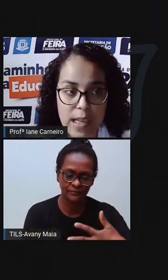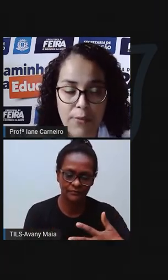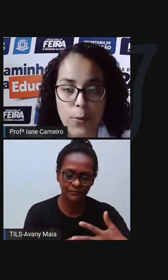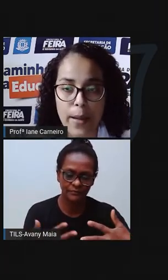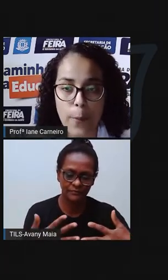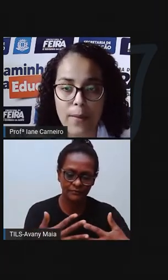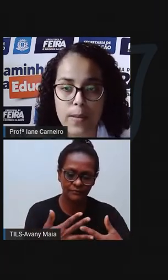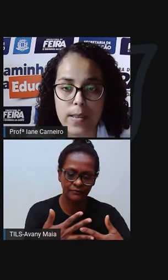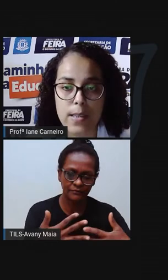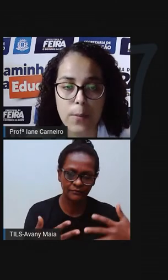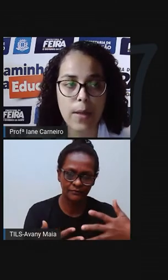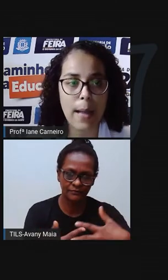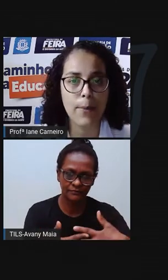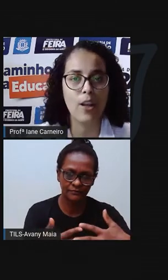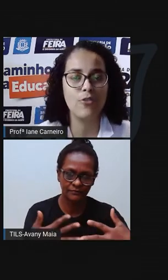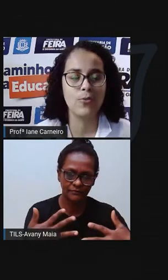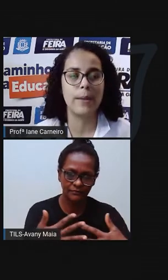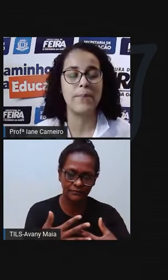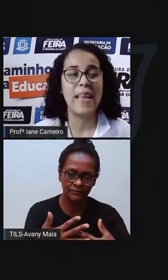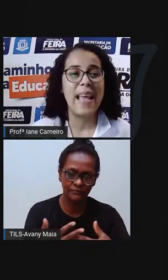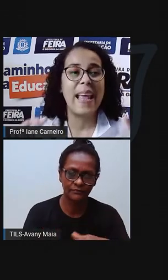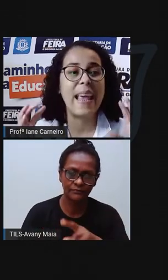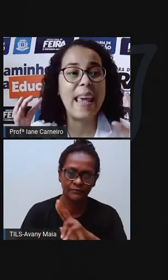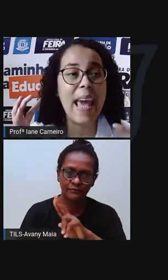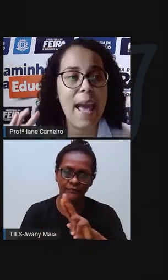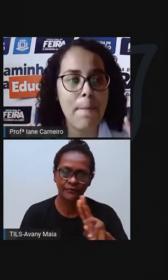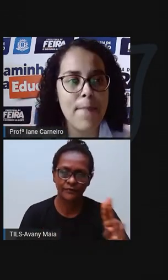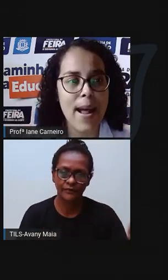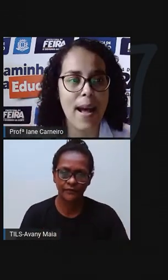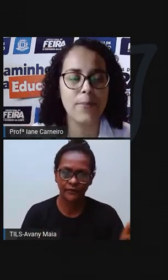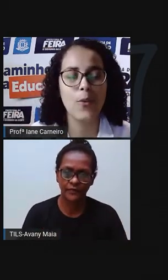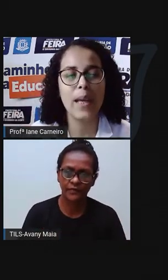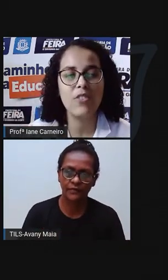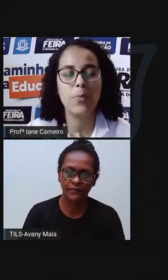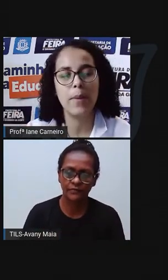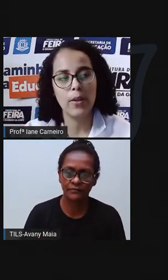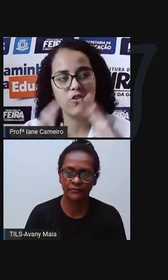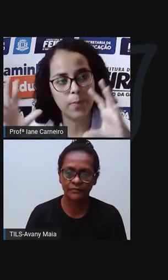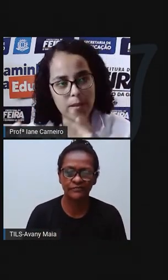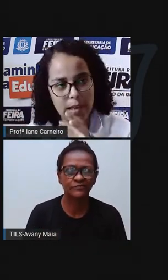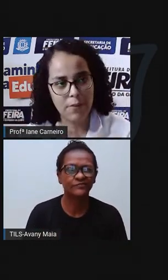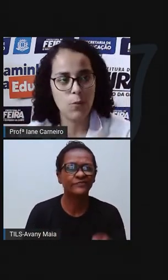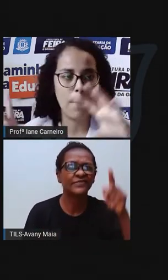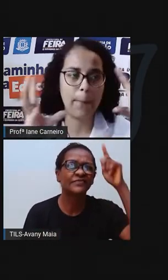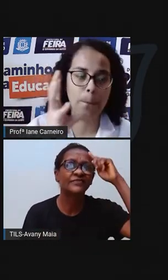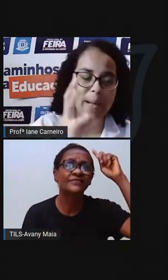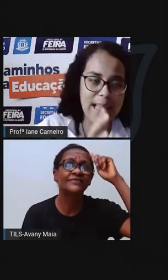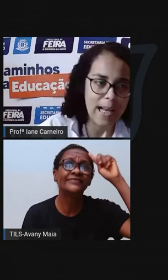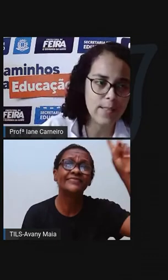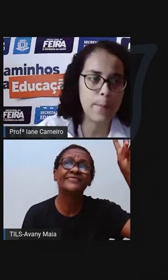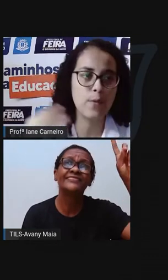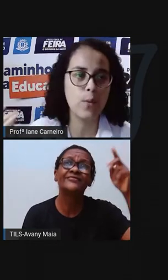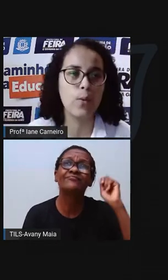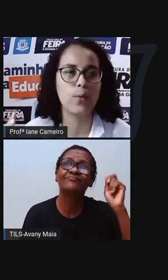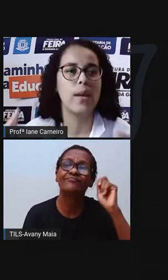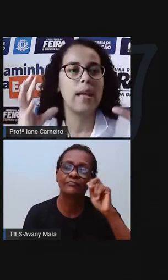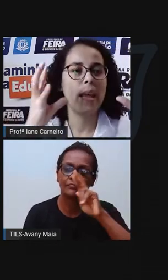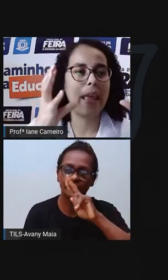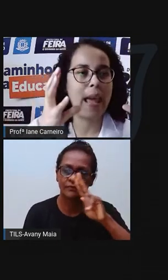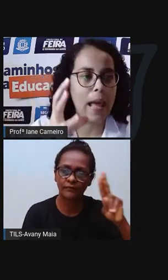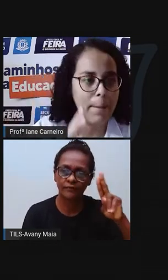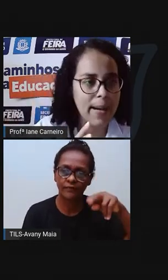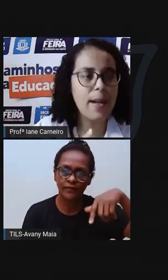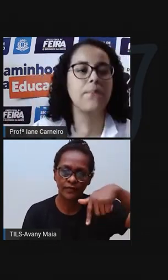Um desafio maior pra vocês. Vamos lá? Pró ajuda. Quebra. Como é que a gente... Primeiro a gente escreve um pedaço, depois o outro.